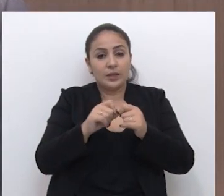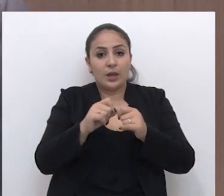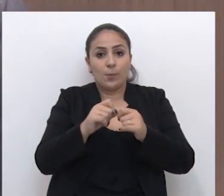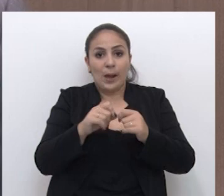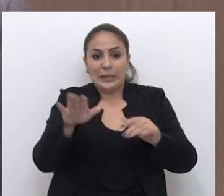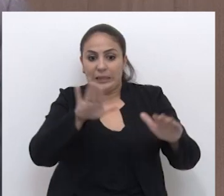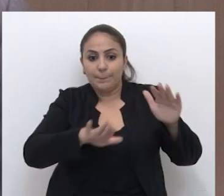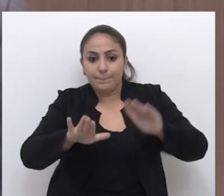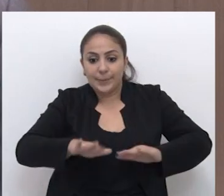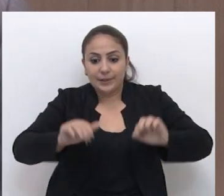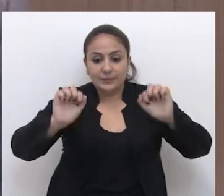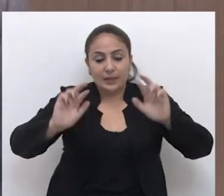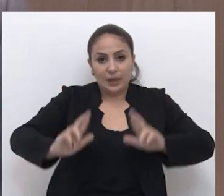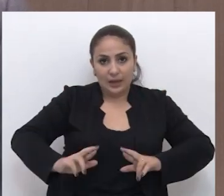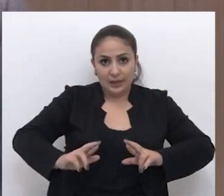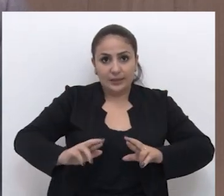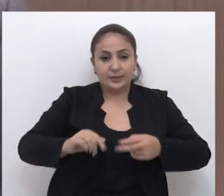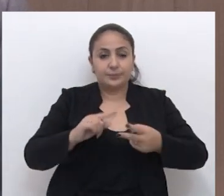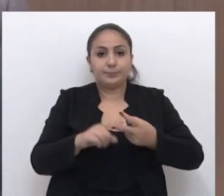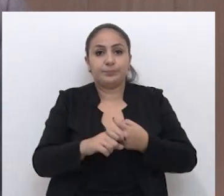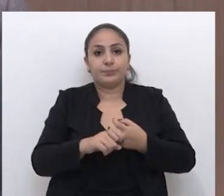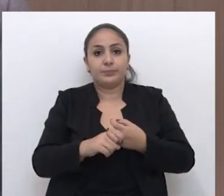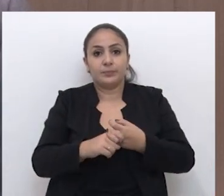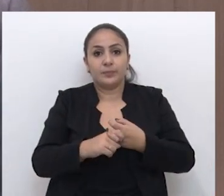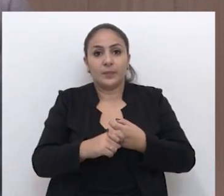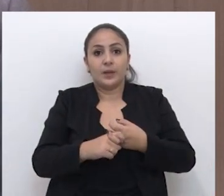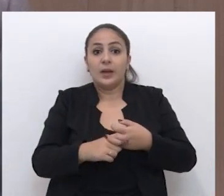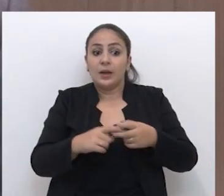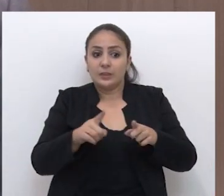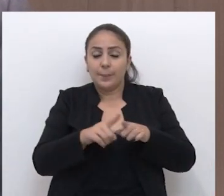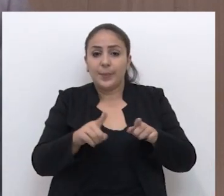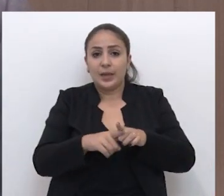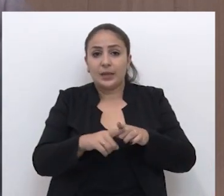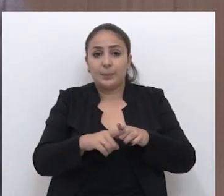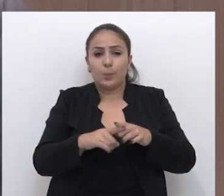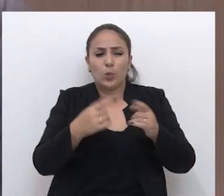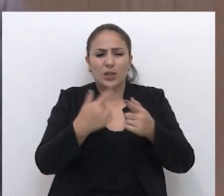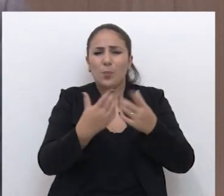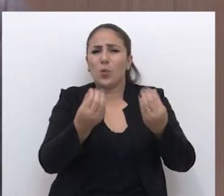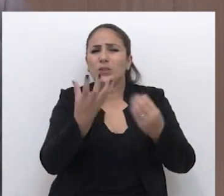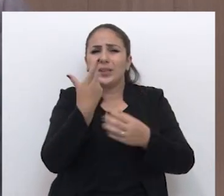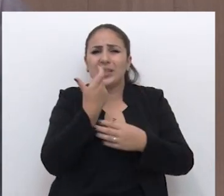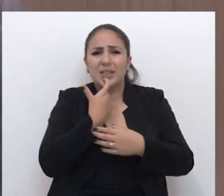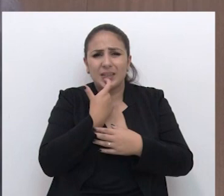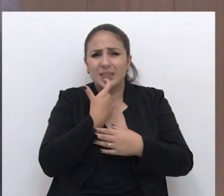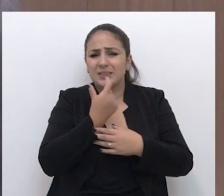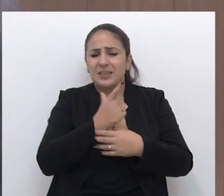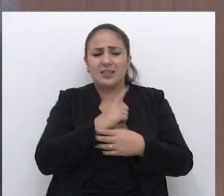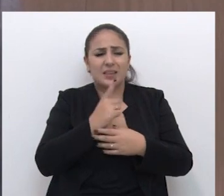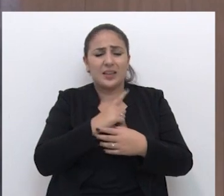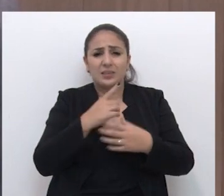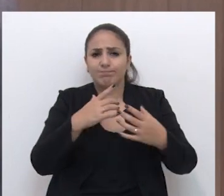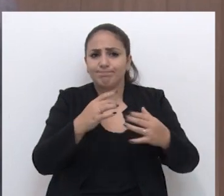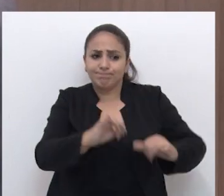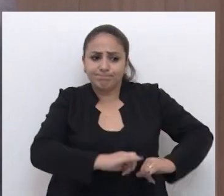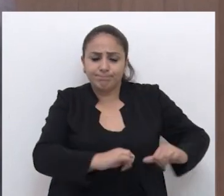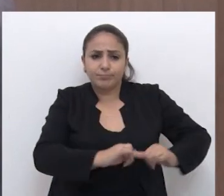uma detetização no bairro, que se faça uma higienização no bairro, uma imunização, porque muitas crianças estão